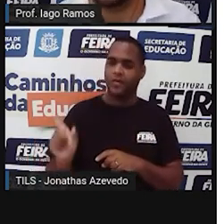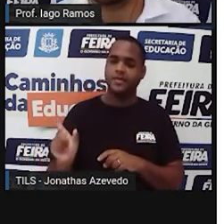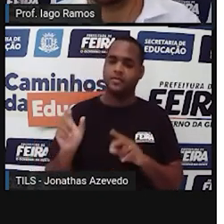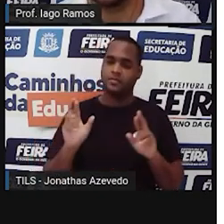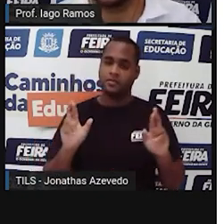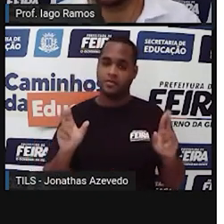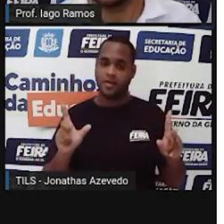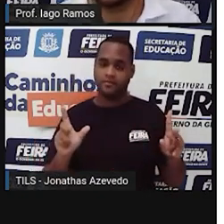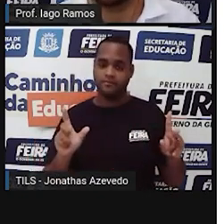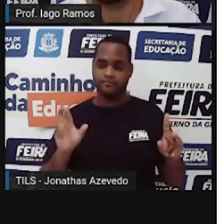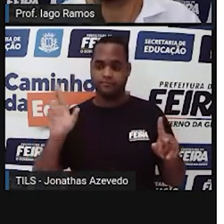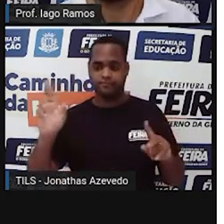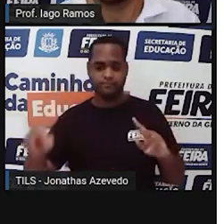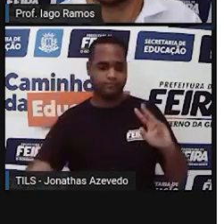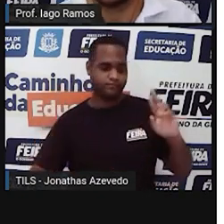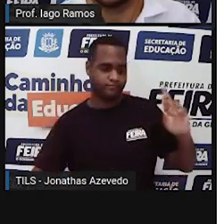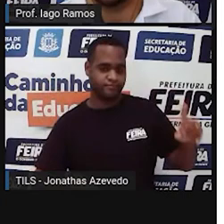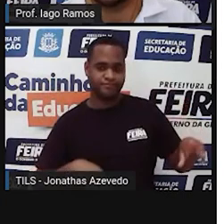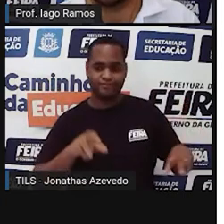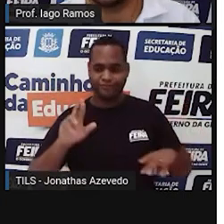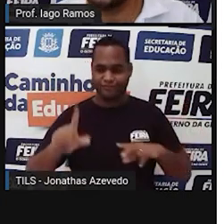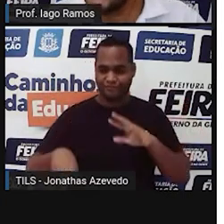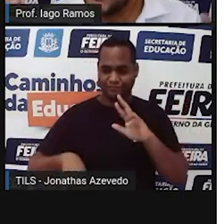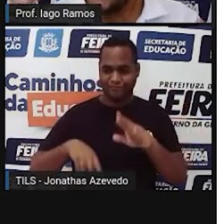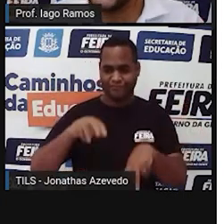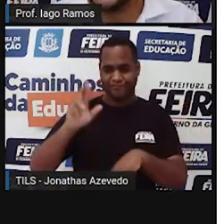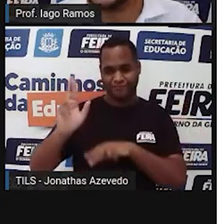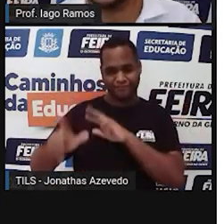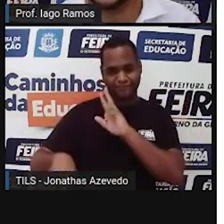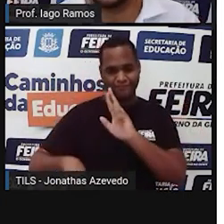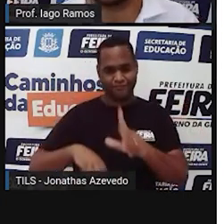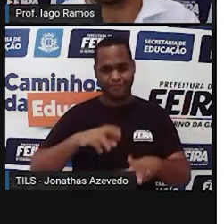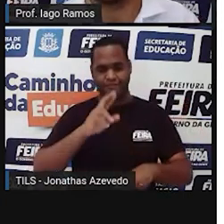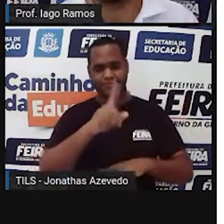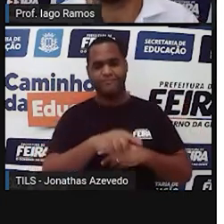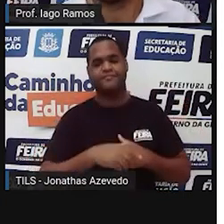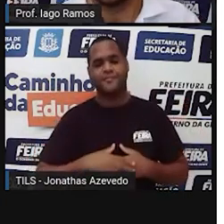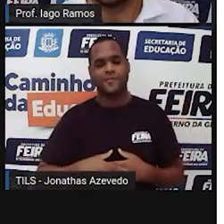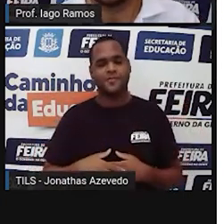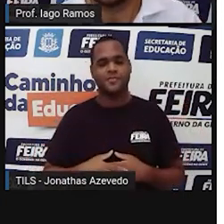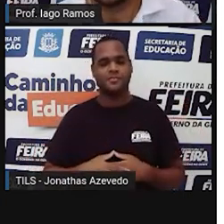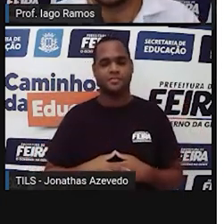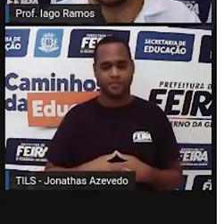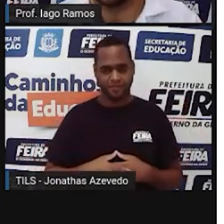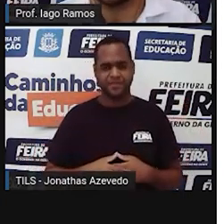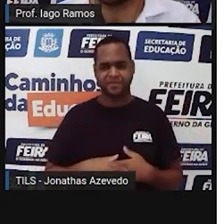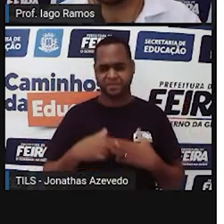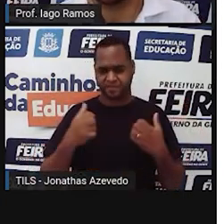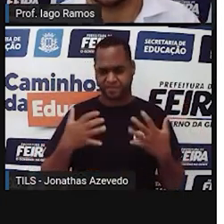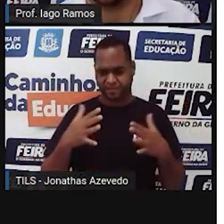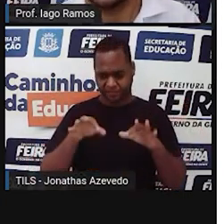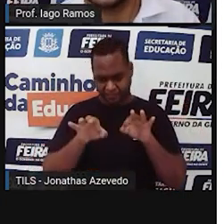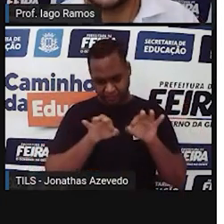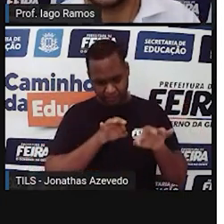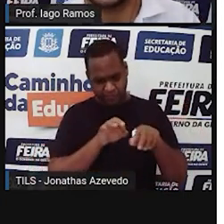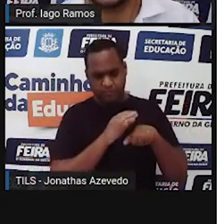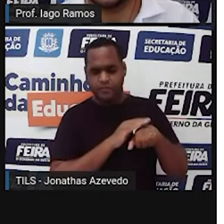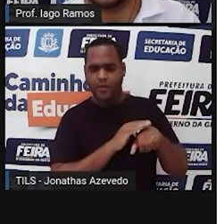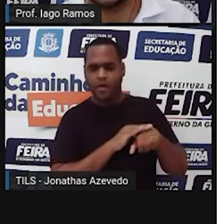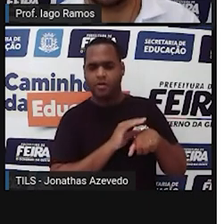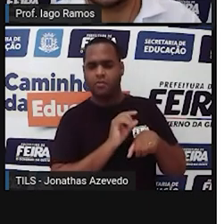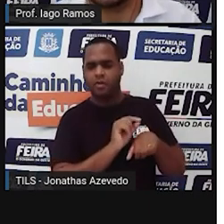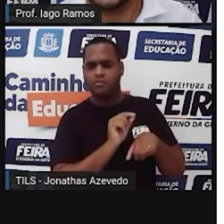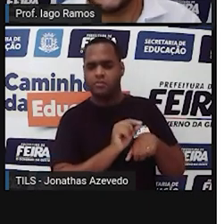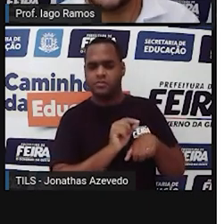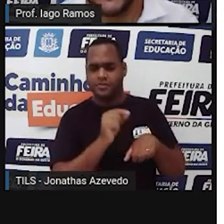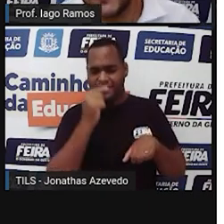membros do corpo aí de tamanhos diferentes, vamos pensar assim, e quem organizou essa coisa da